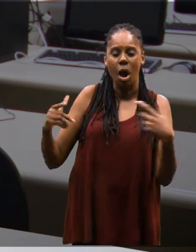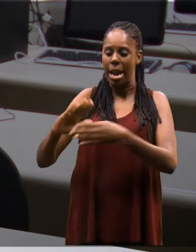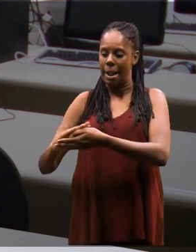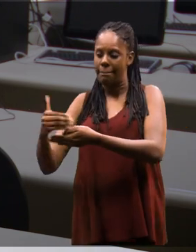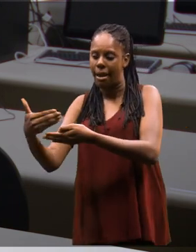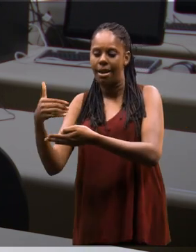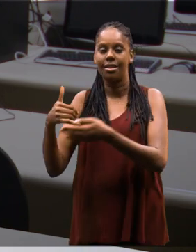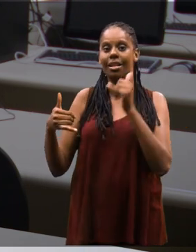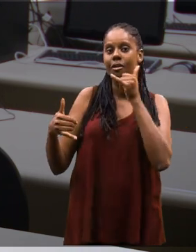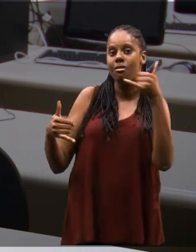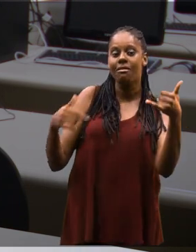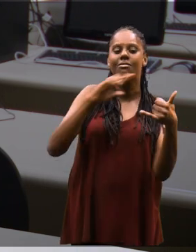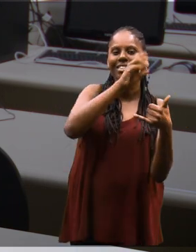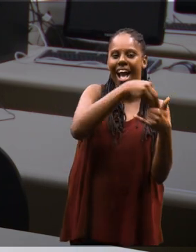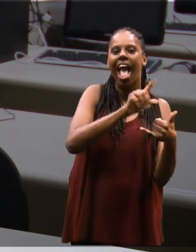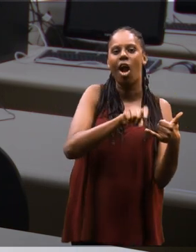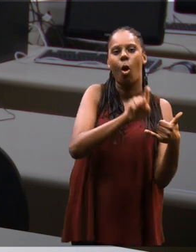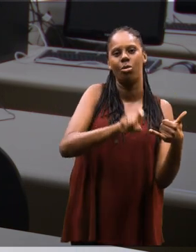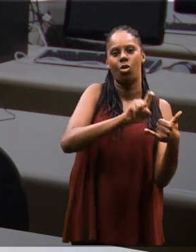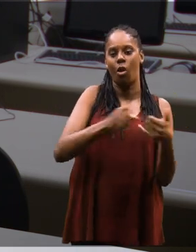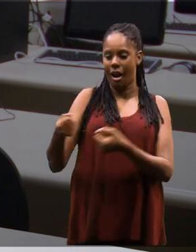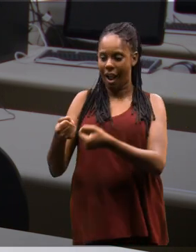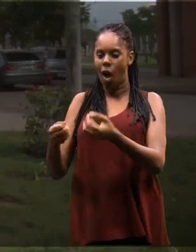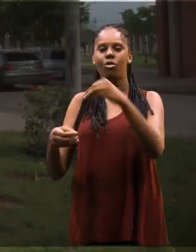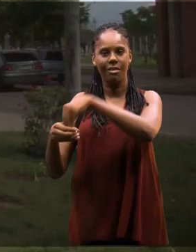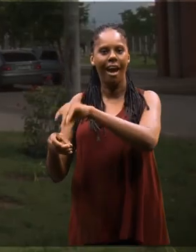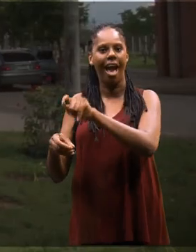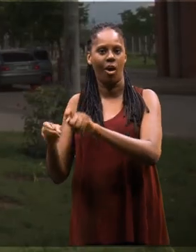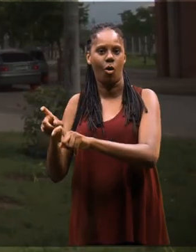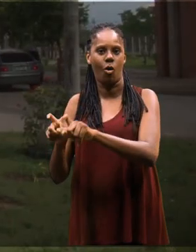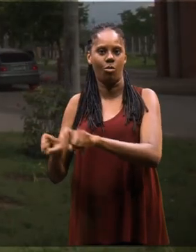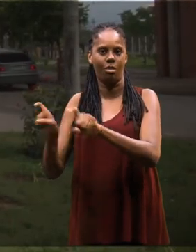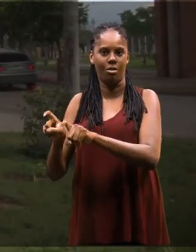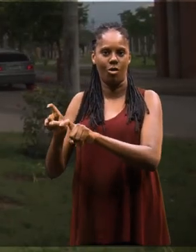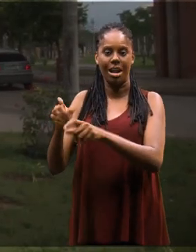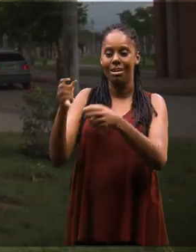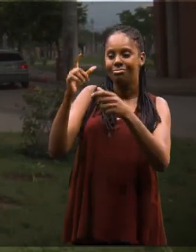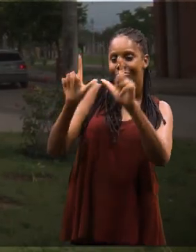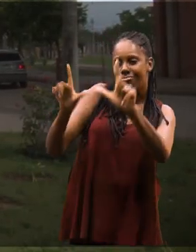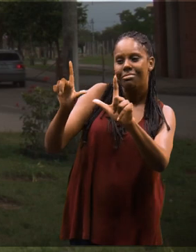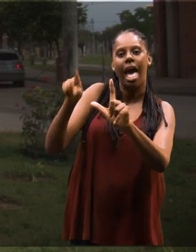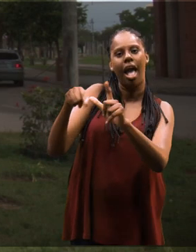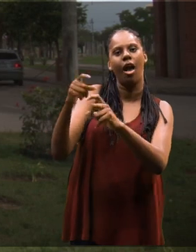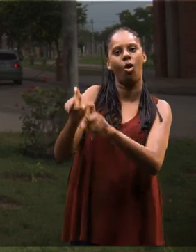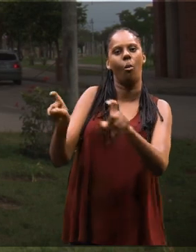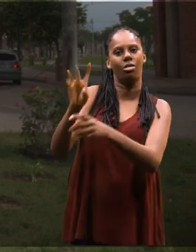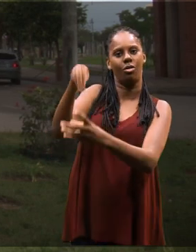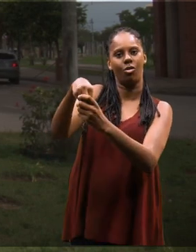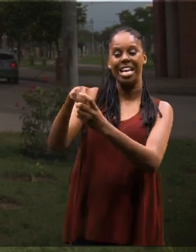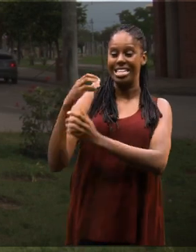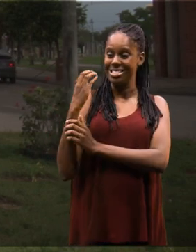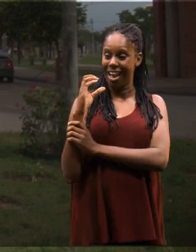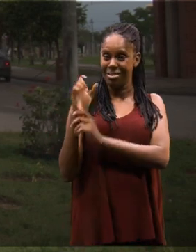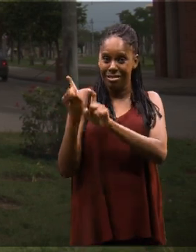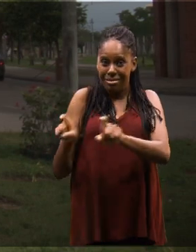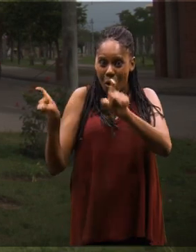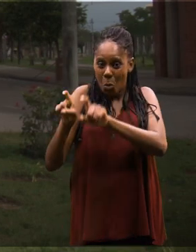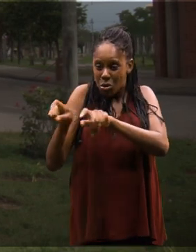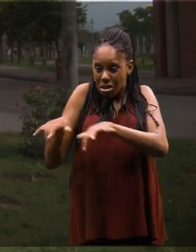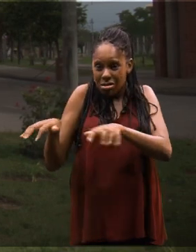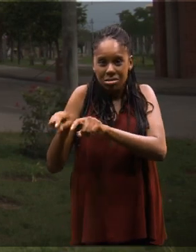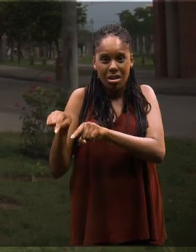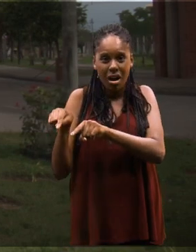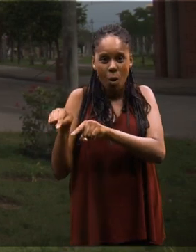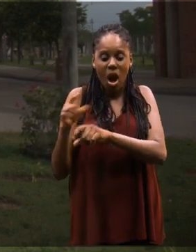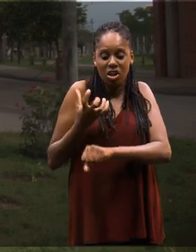na nossa mesa, mas também o nosso telefone é um computador, o nosso carro é um computador, a televisão é um computador. Então a ciência da computação